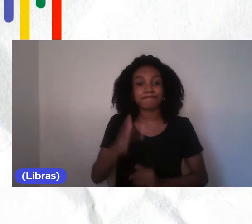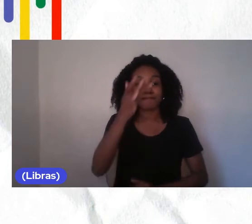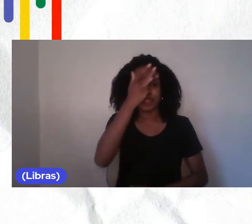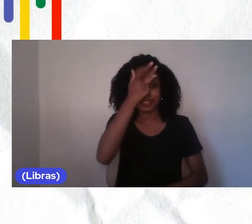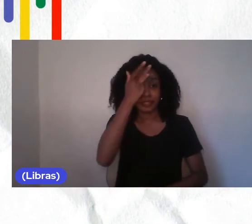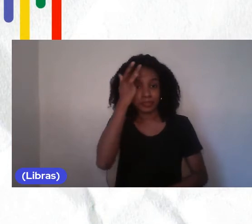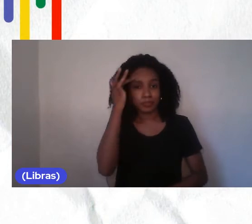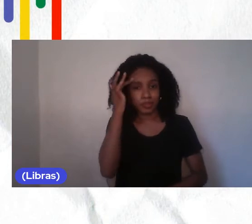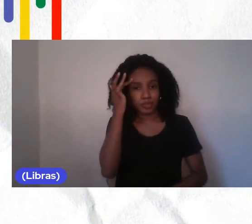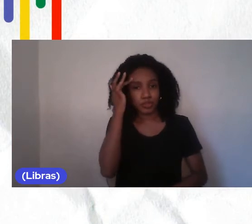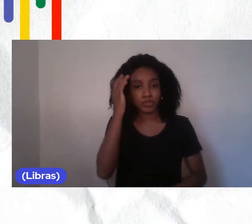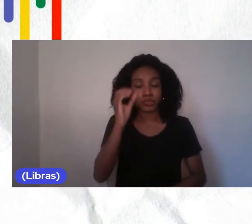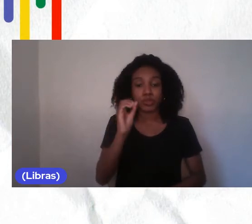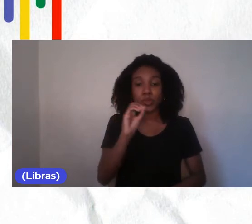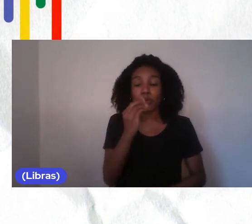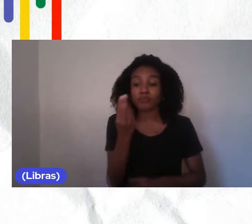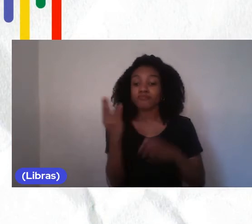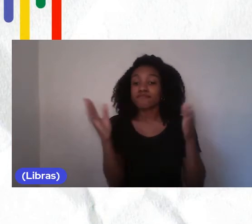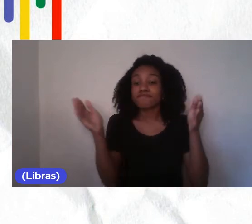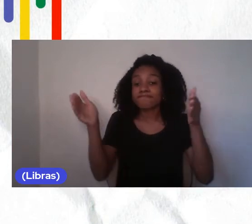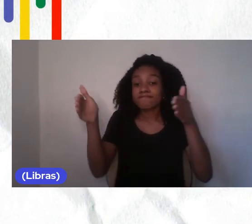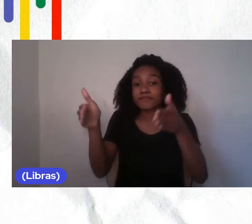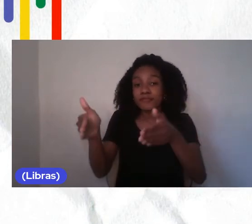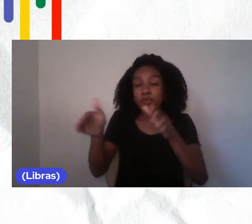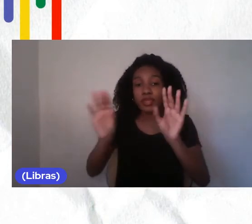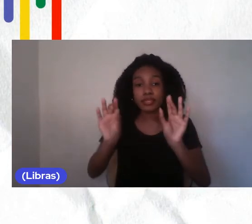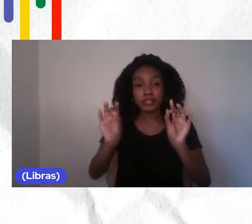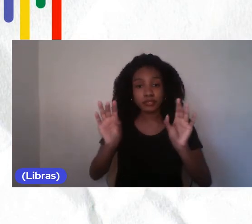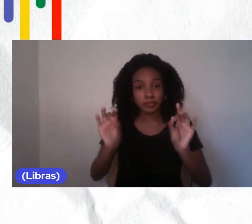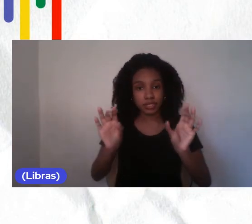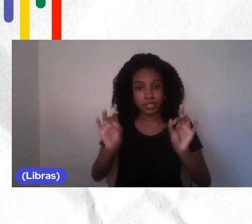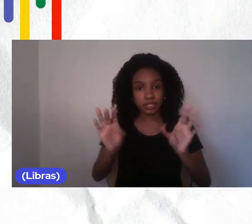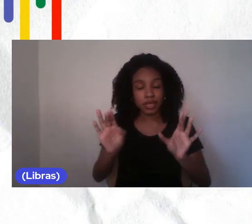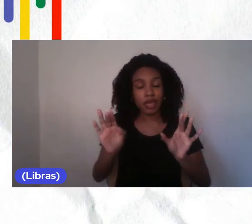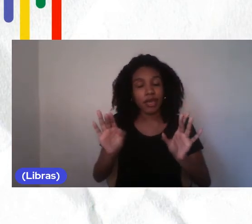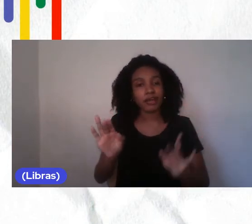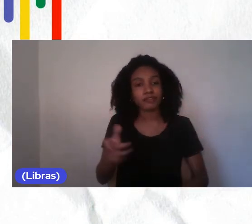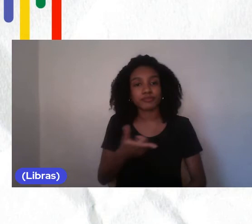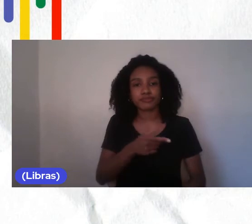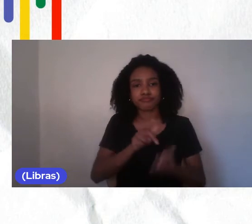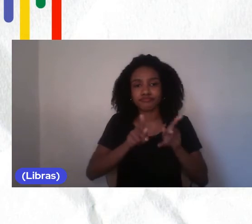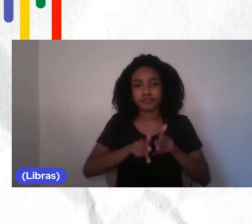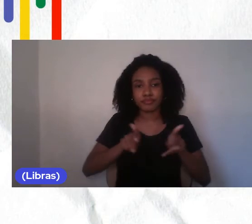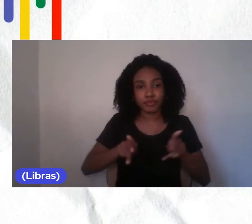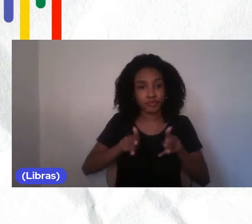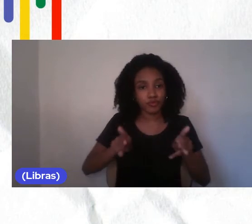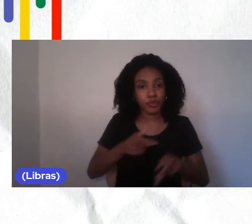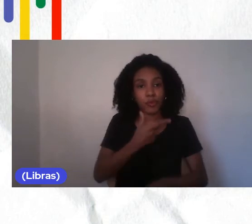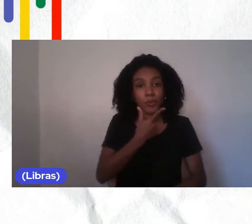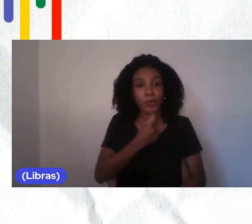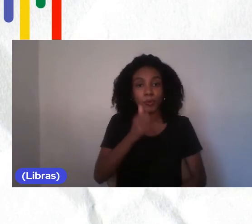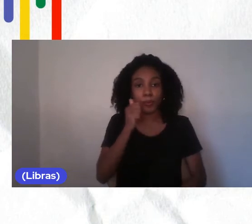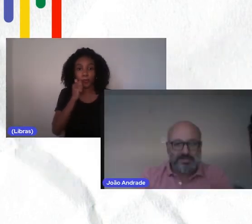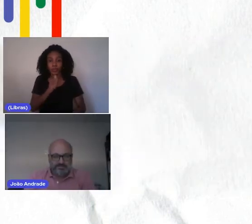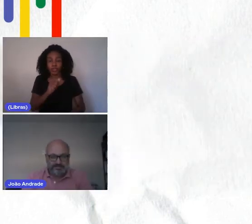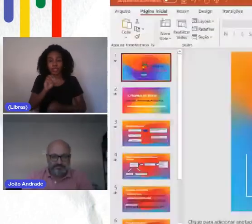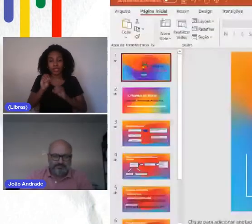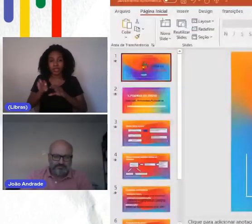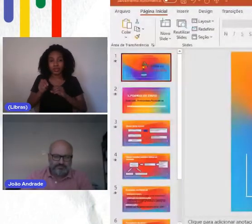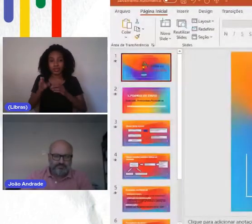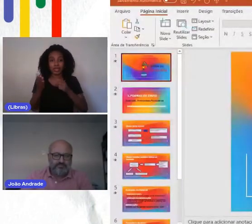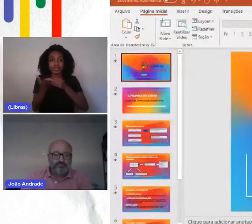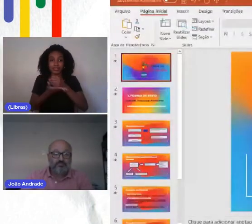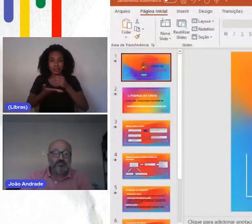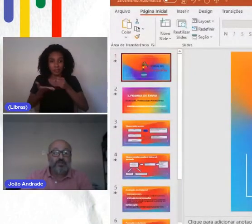públicos preferenciais as professoras e os professores da educação básica.